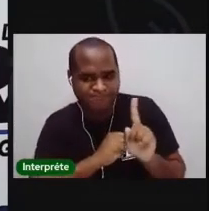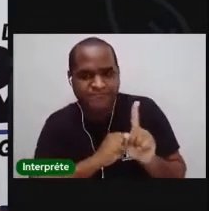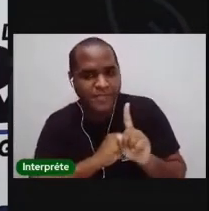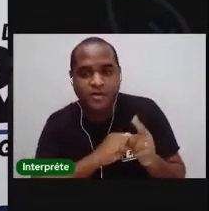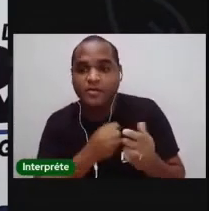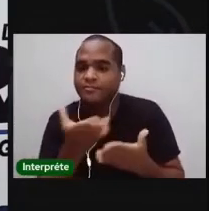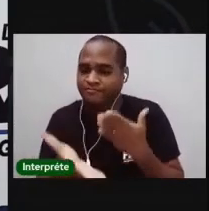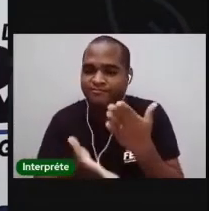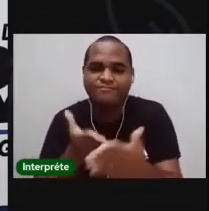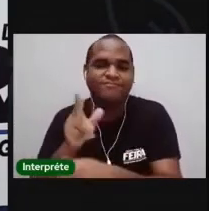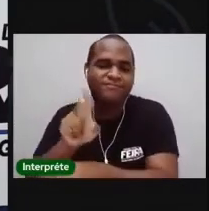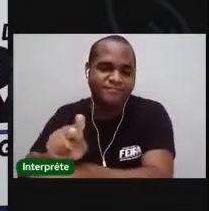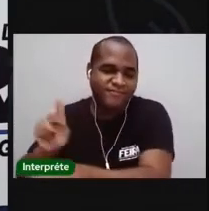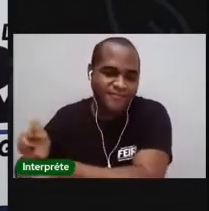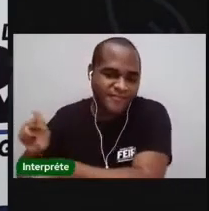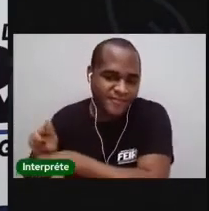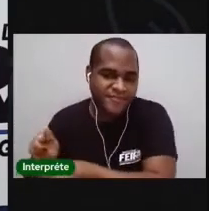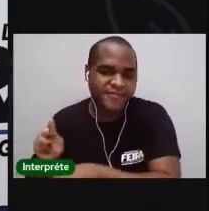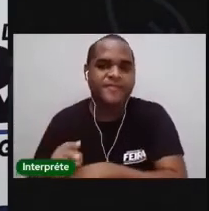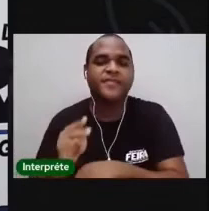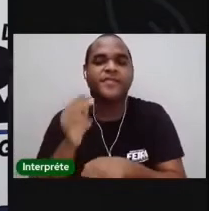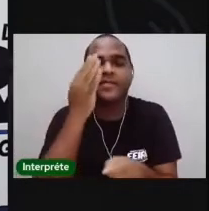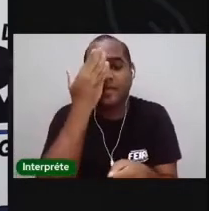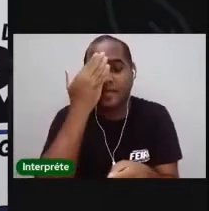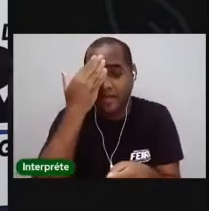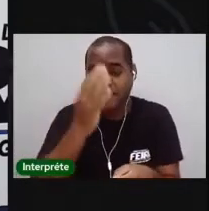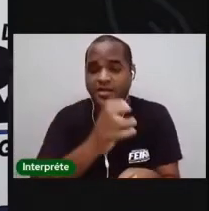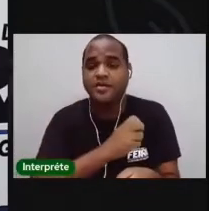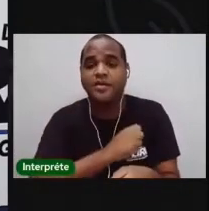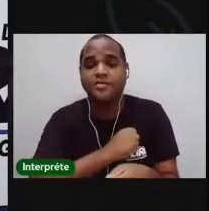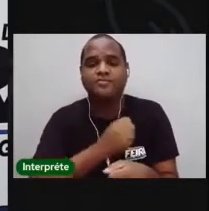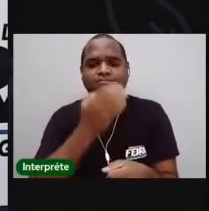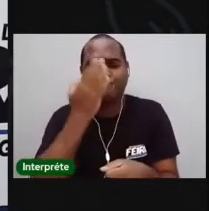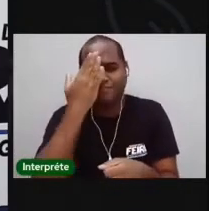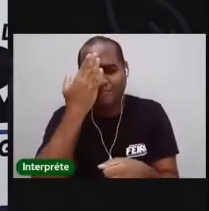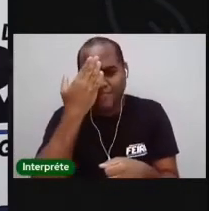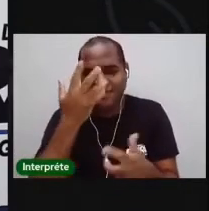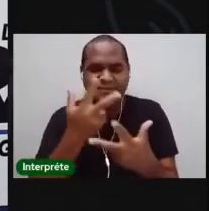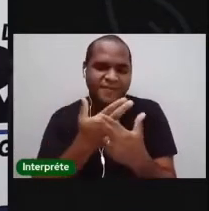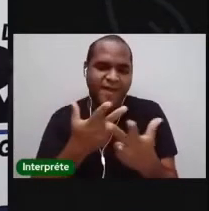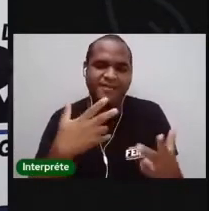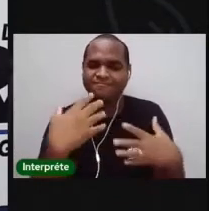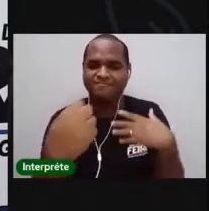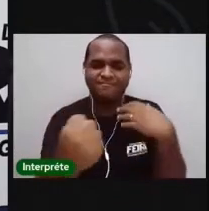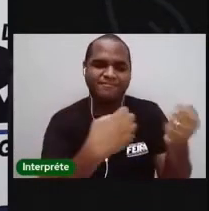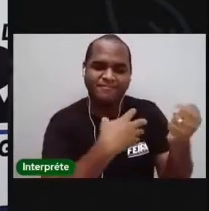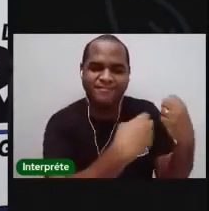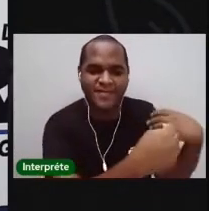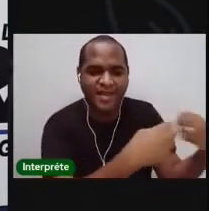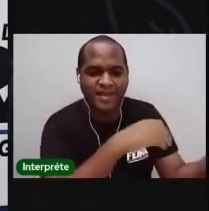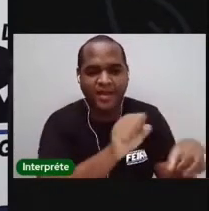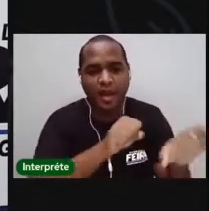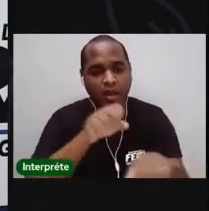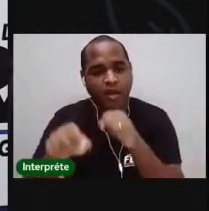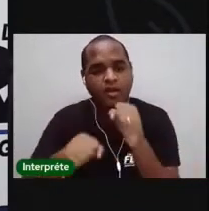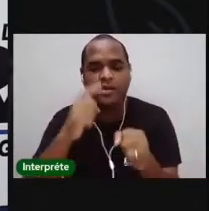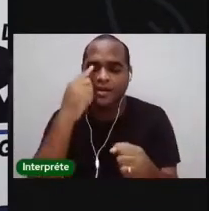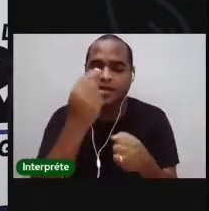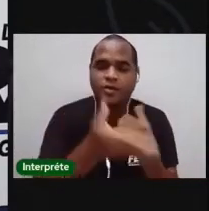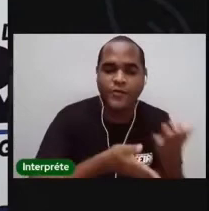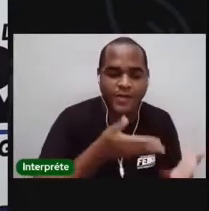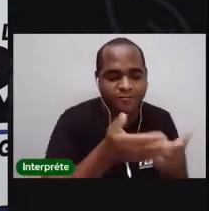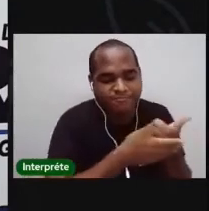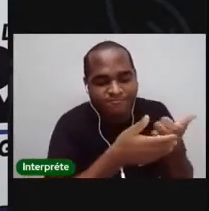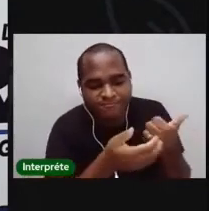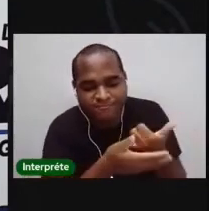já tem sido tirado de tantas coisas, né? A gente já tem sido prejudicado no afeto, no carinho, no